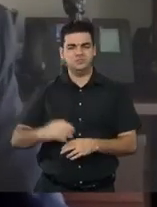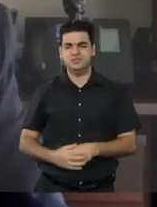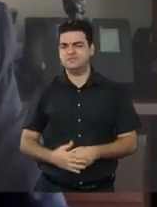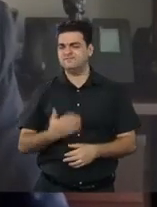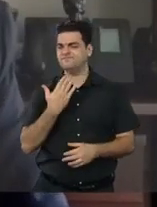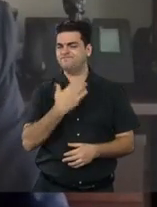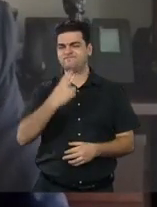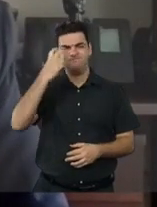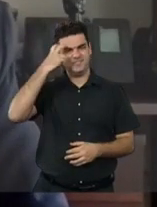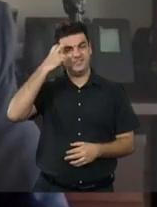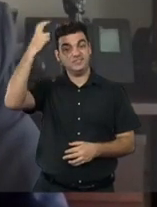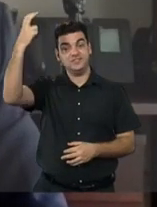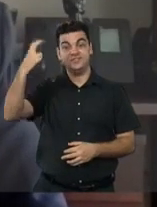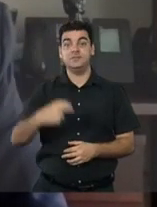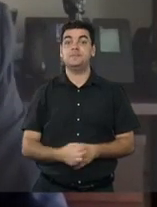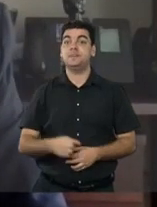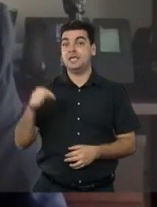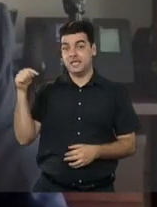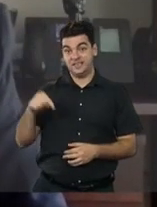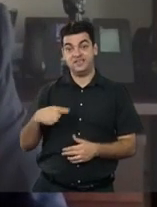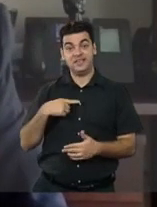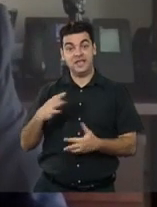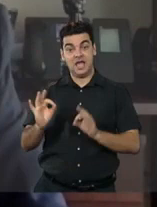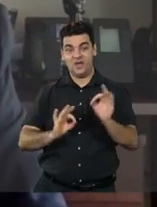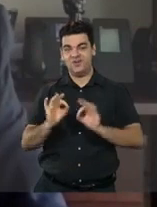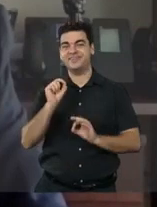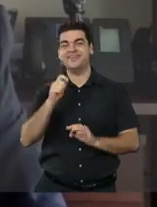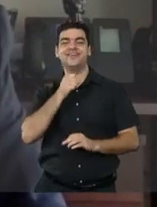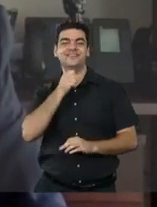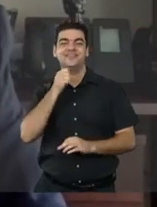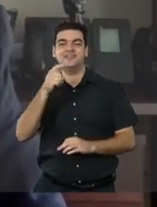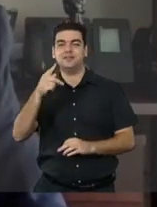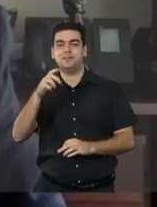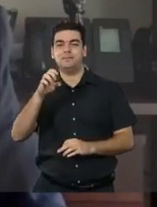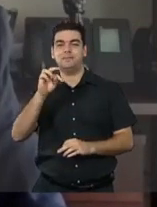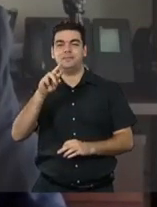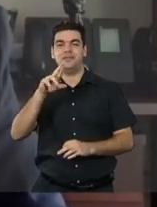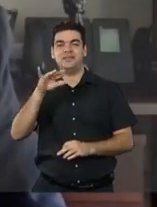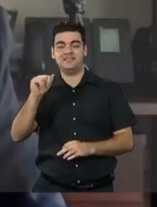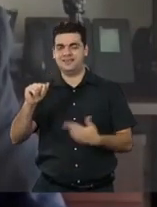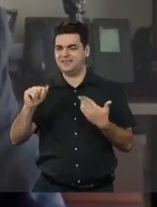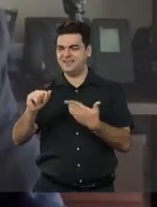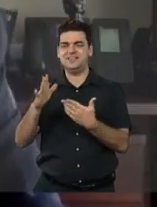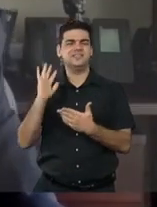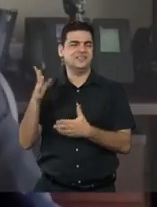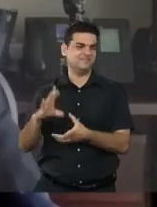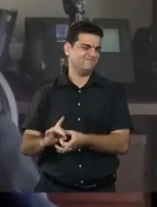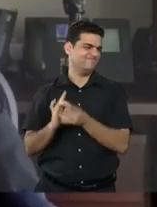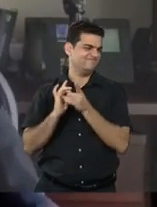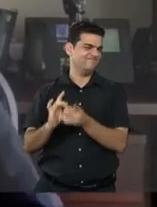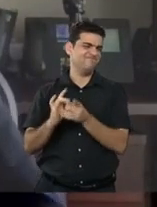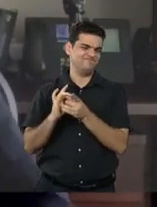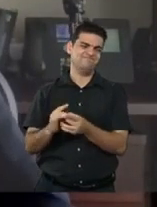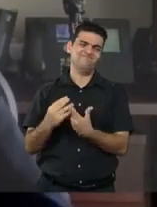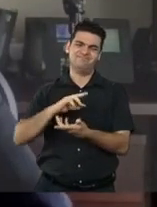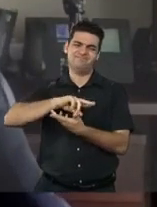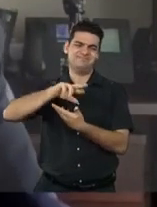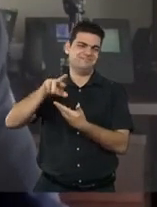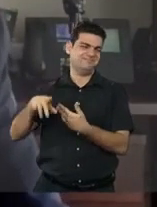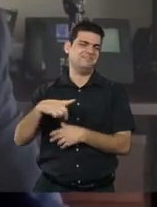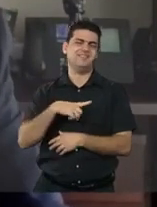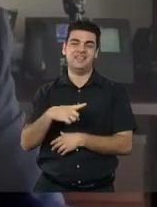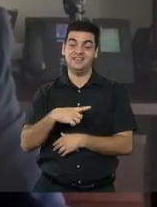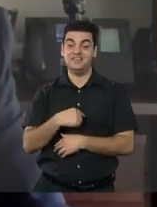a recepção da nossa querida jornalista, Peter Chaves, que já tem sido nossa parceira querida em múltiplos eventos.